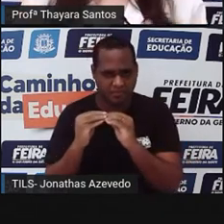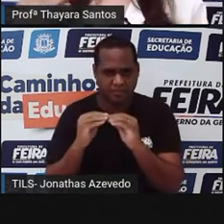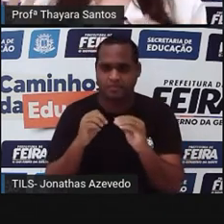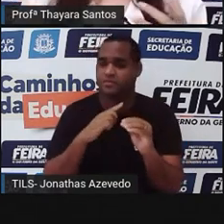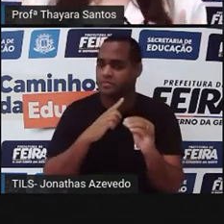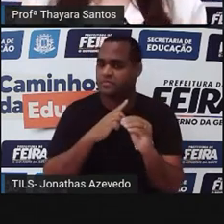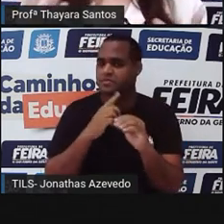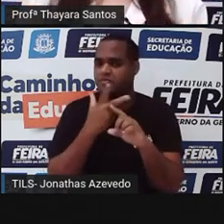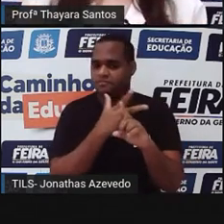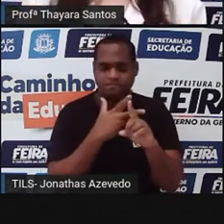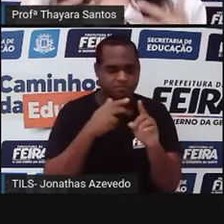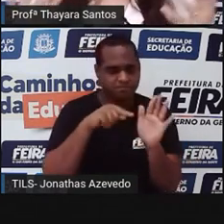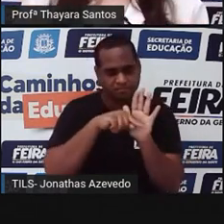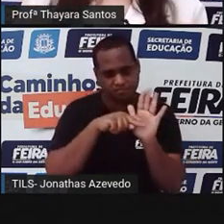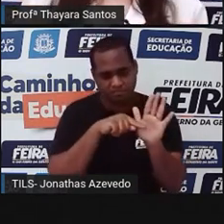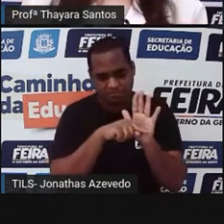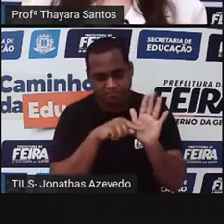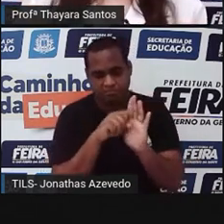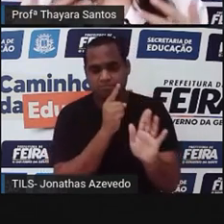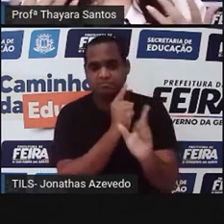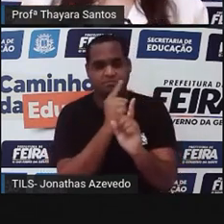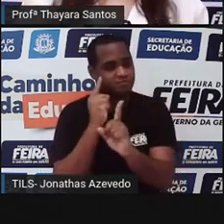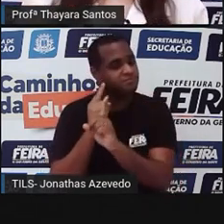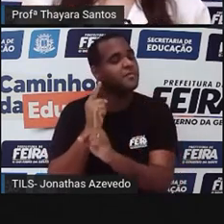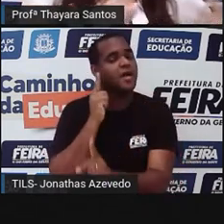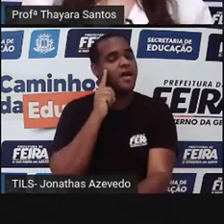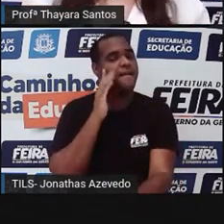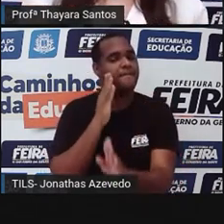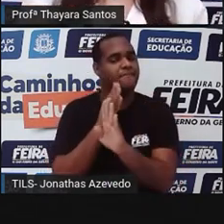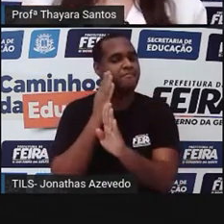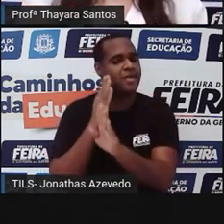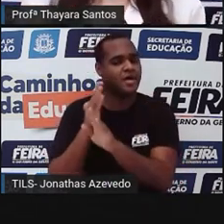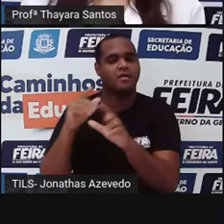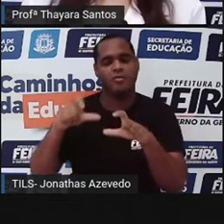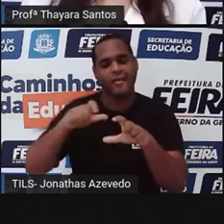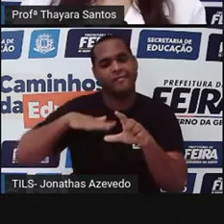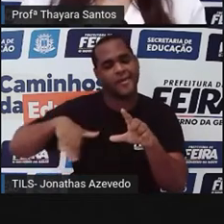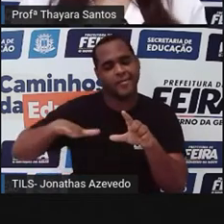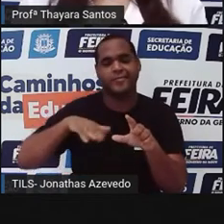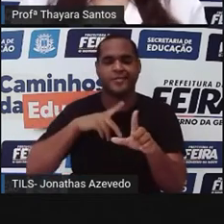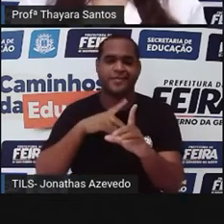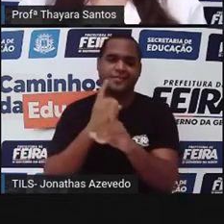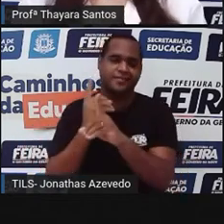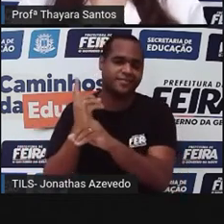alguns pesquisadores que conseguiram observar ele ocorrendo em alguns mares por aí.